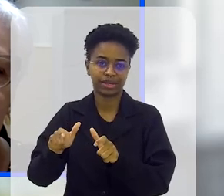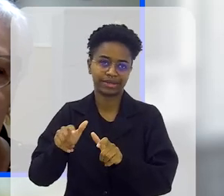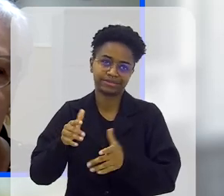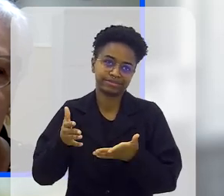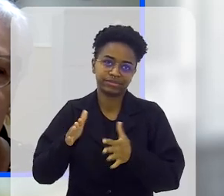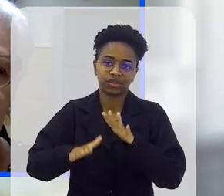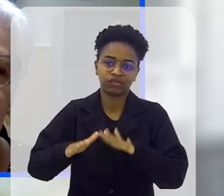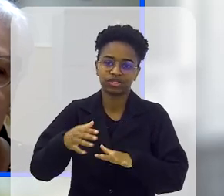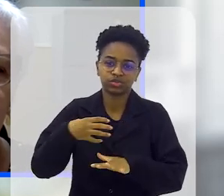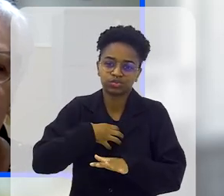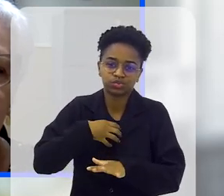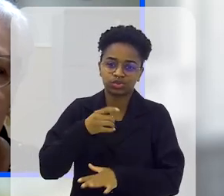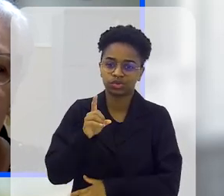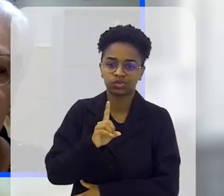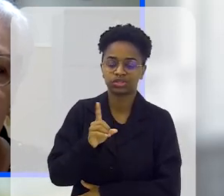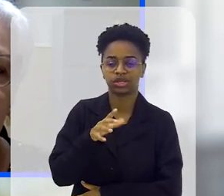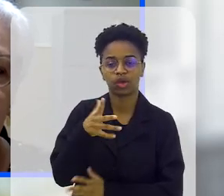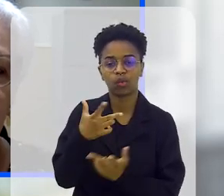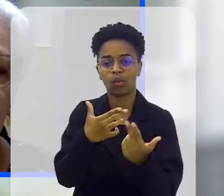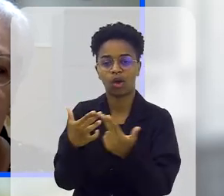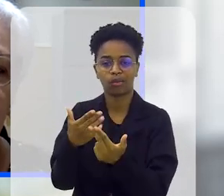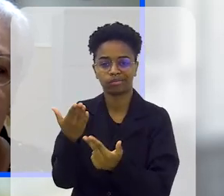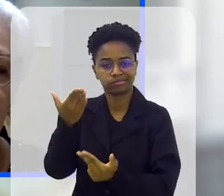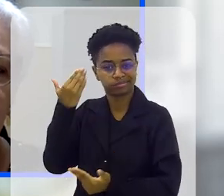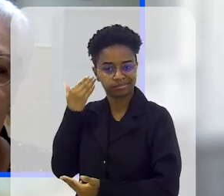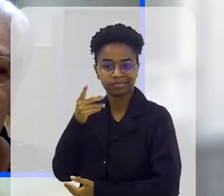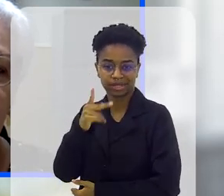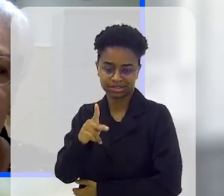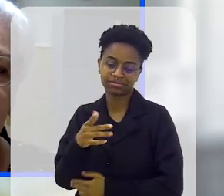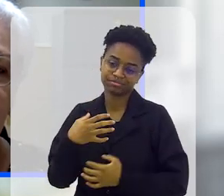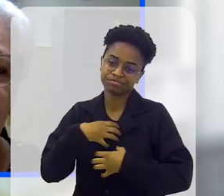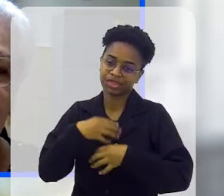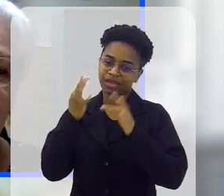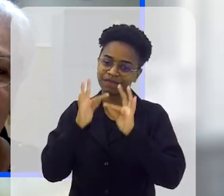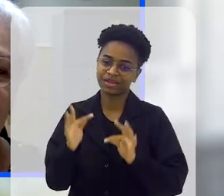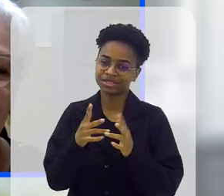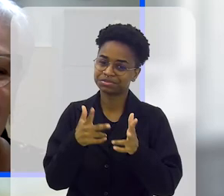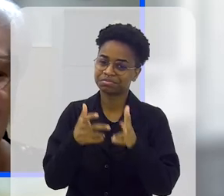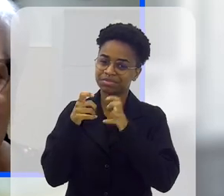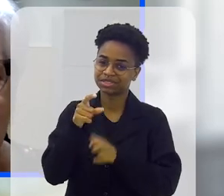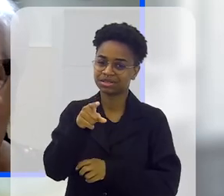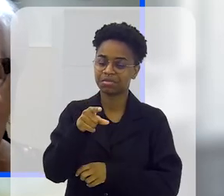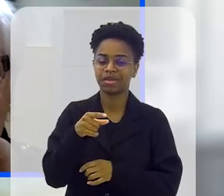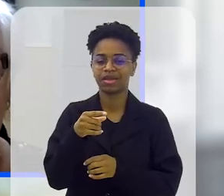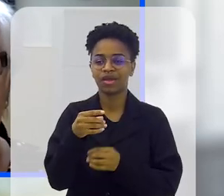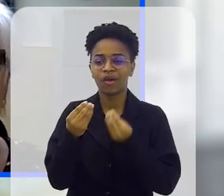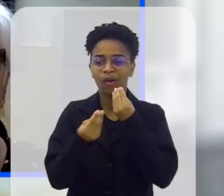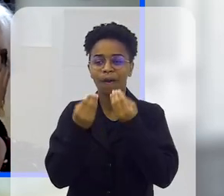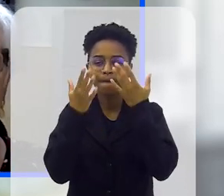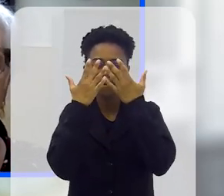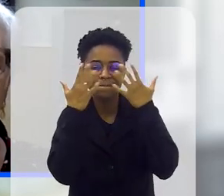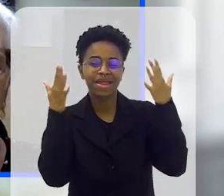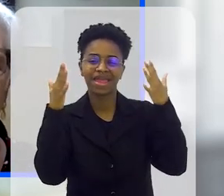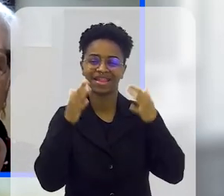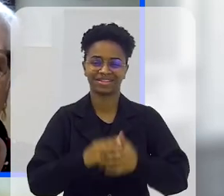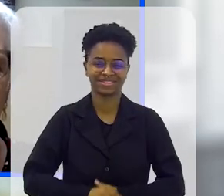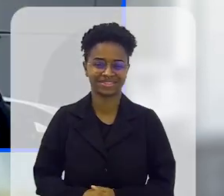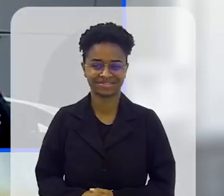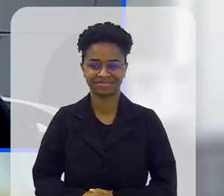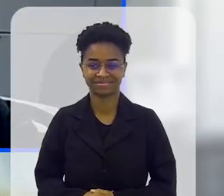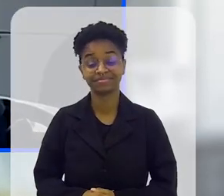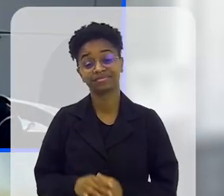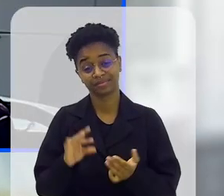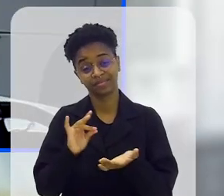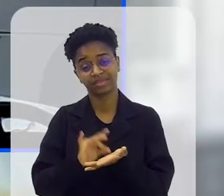talvez não passarem pela mesma dor que você teve, é muito legal, a fica feliz, feliz e ver esse brilho no teu olhar aí.